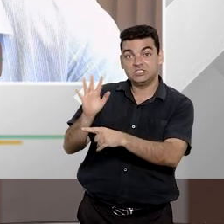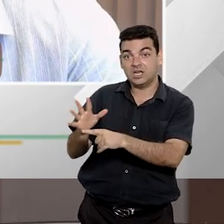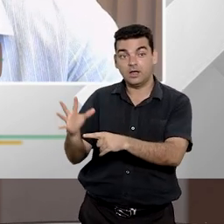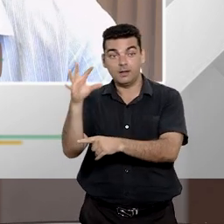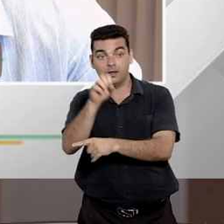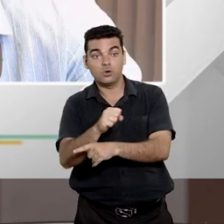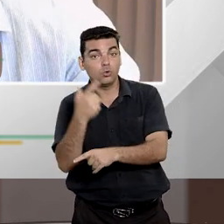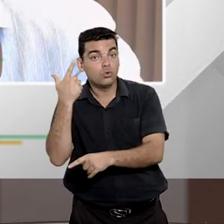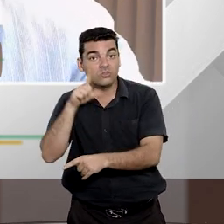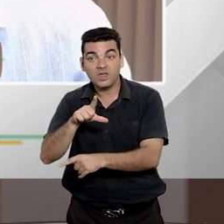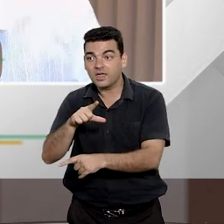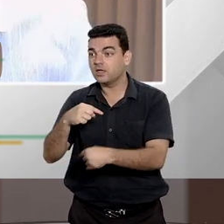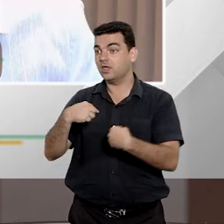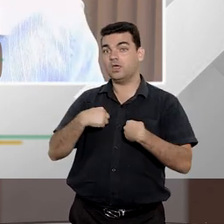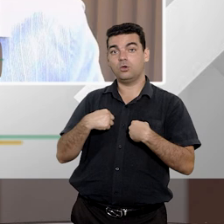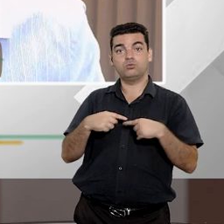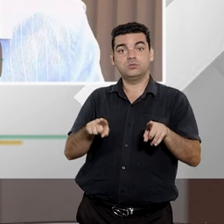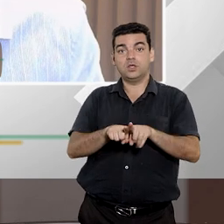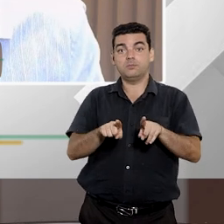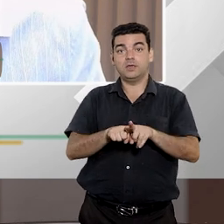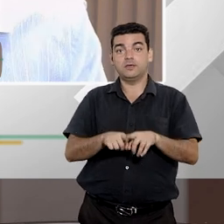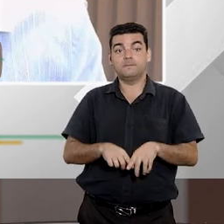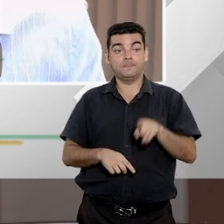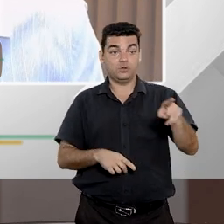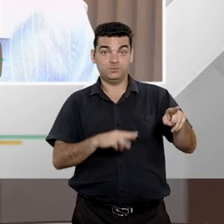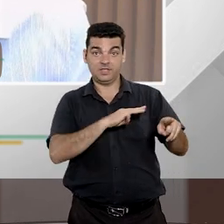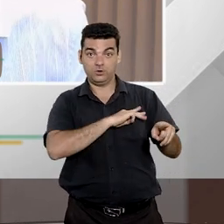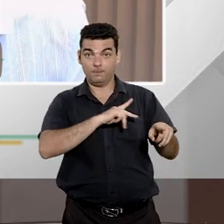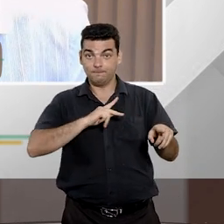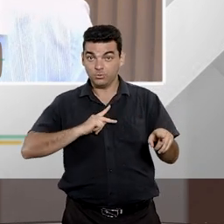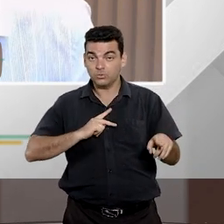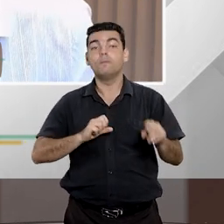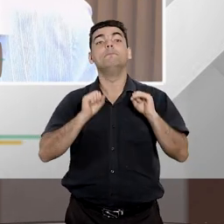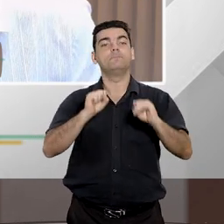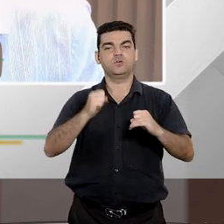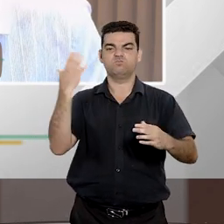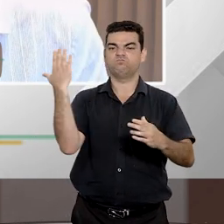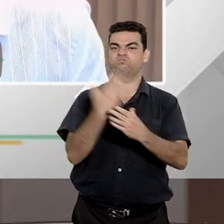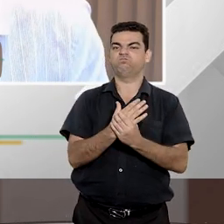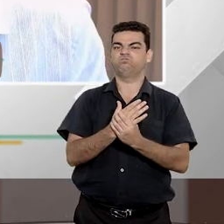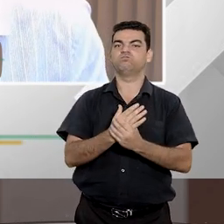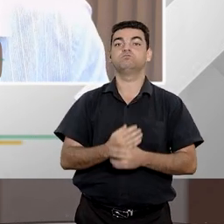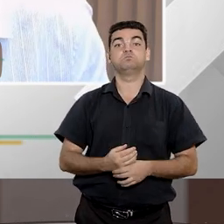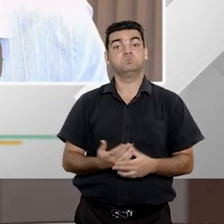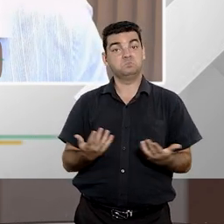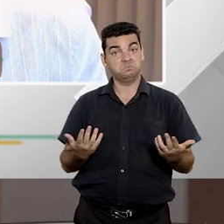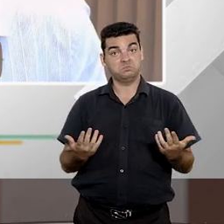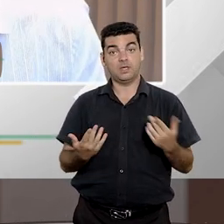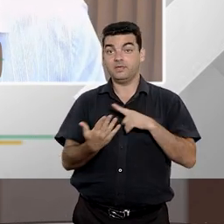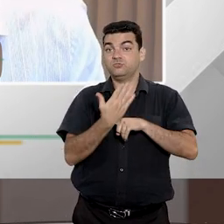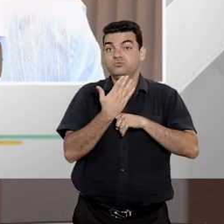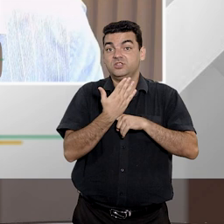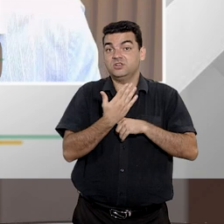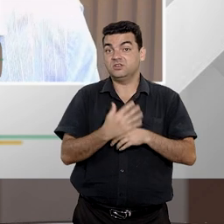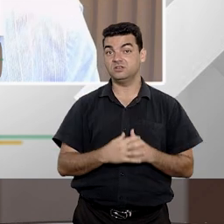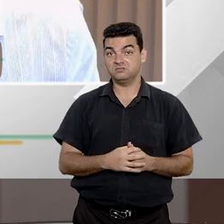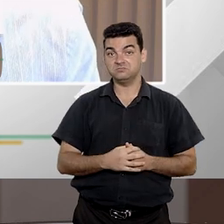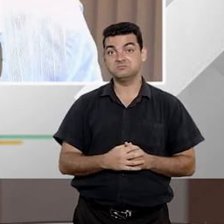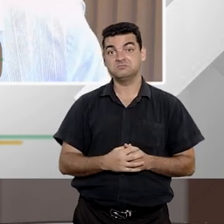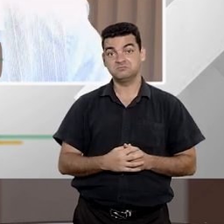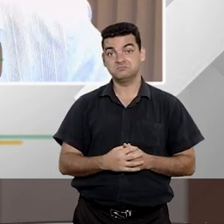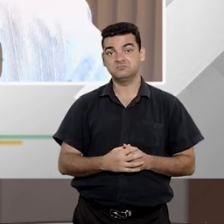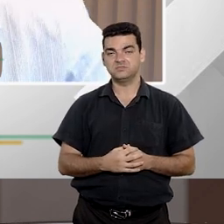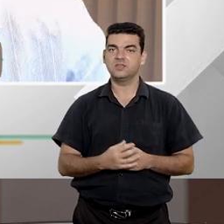nos dá instrumentos para que o Ministério Público busque resguardar esse direito individual, também é